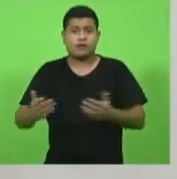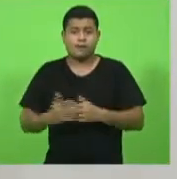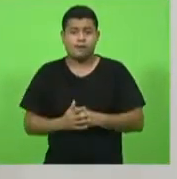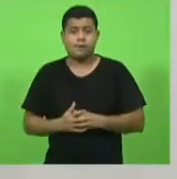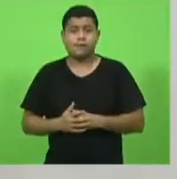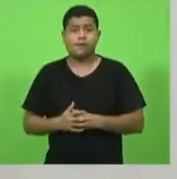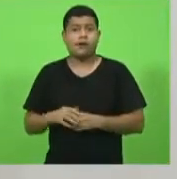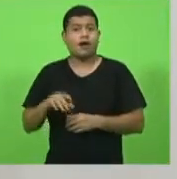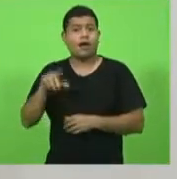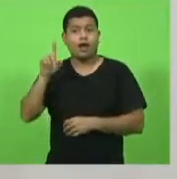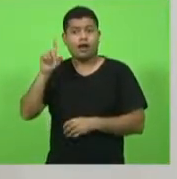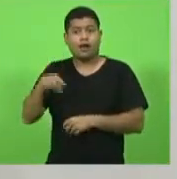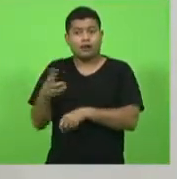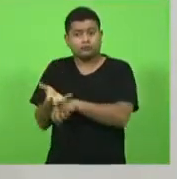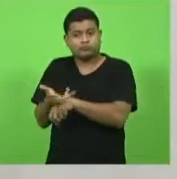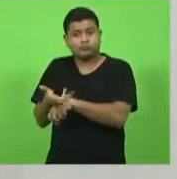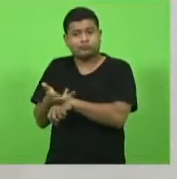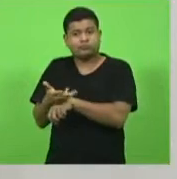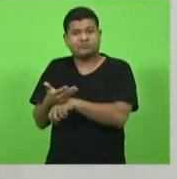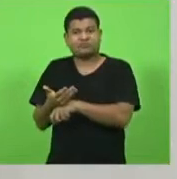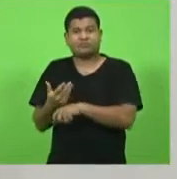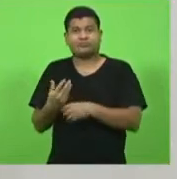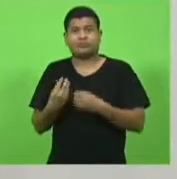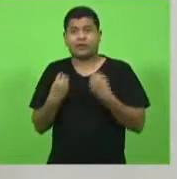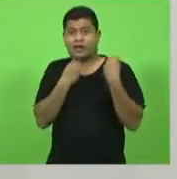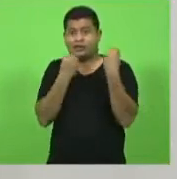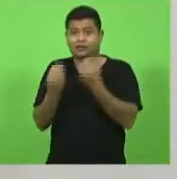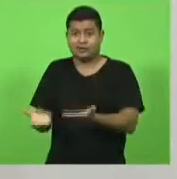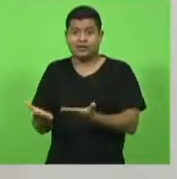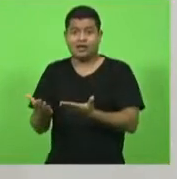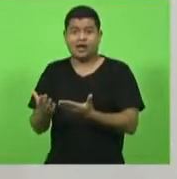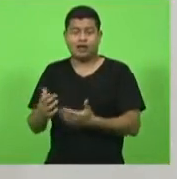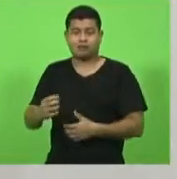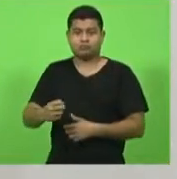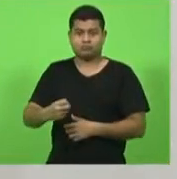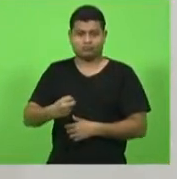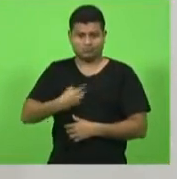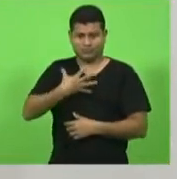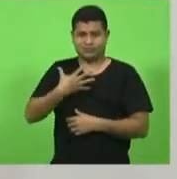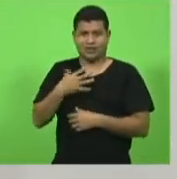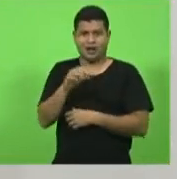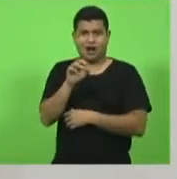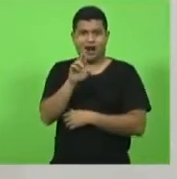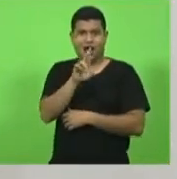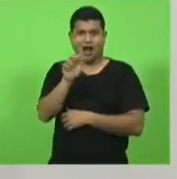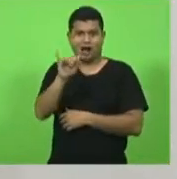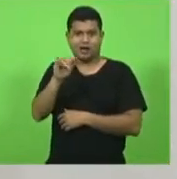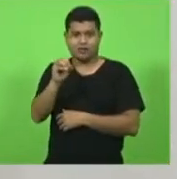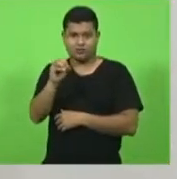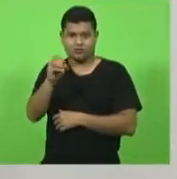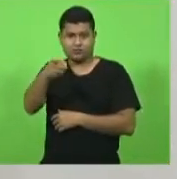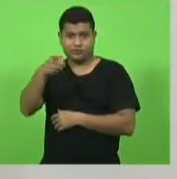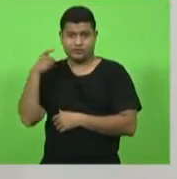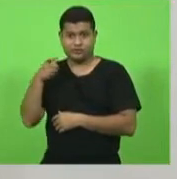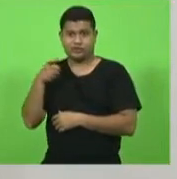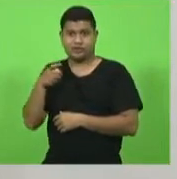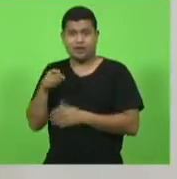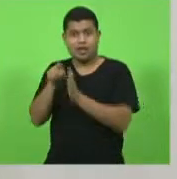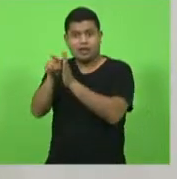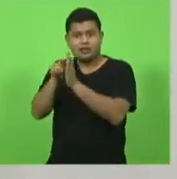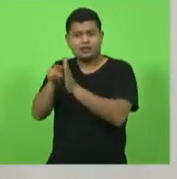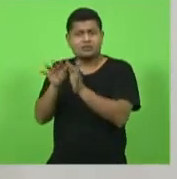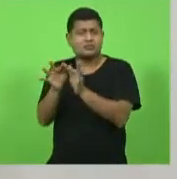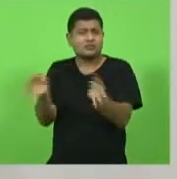celeridade da entrega dos laudos de raio x olha só um exame relacionado aos outros simples